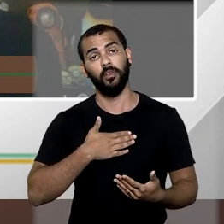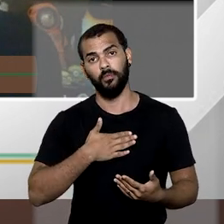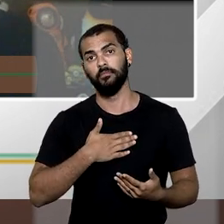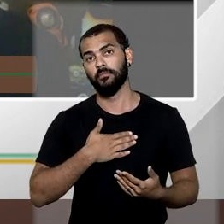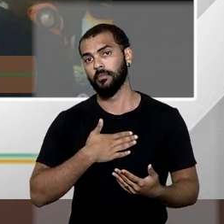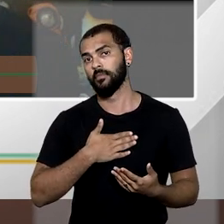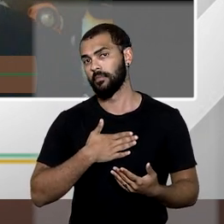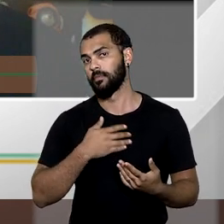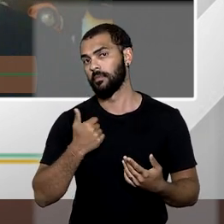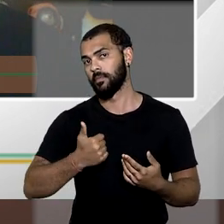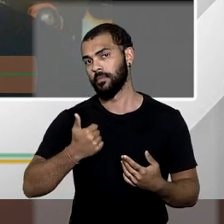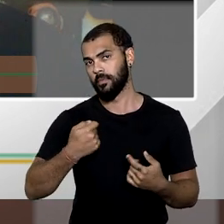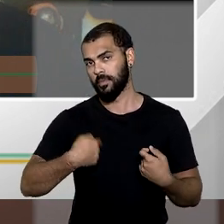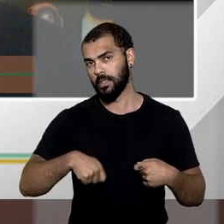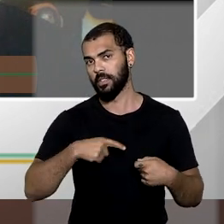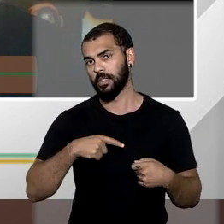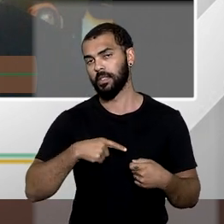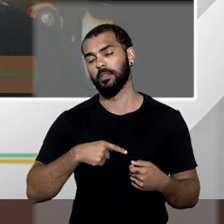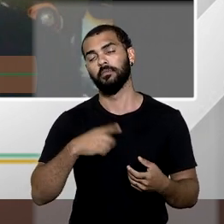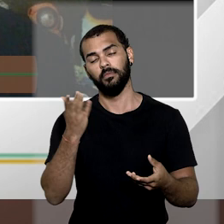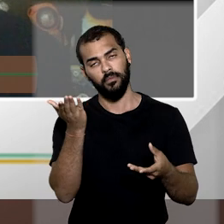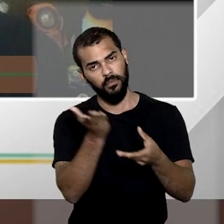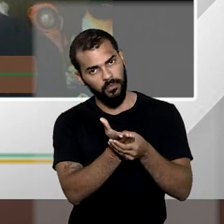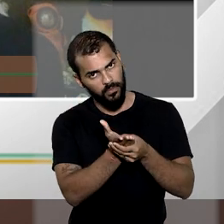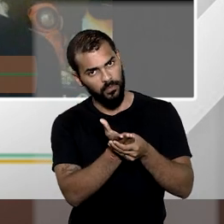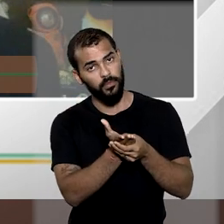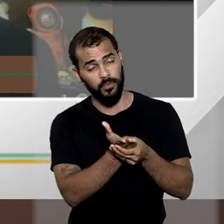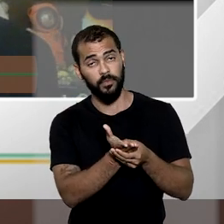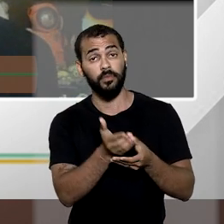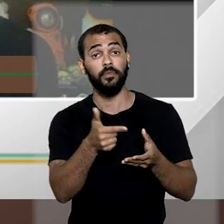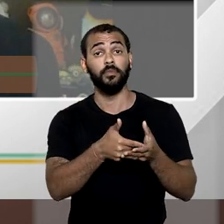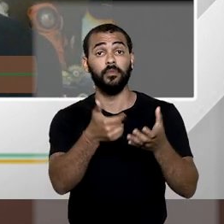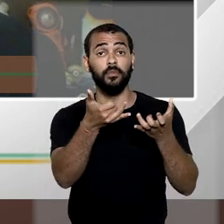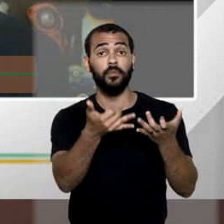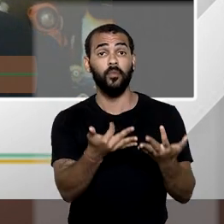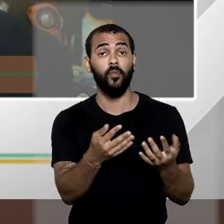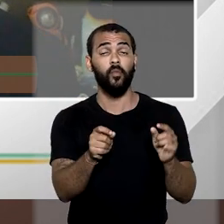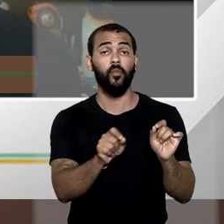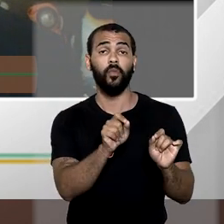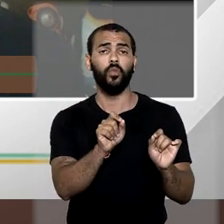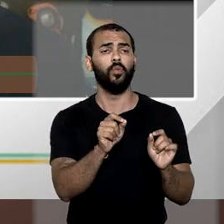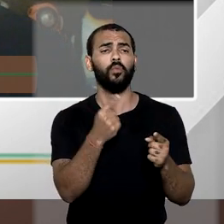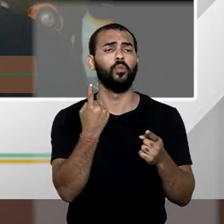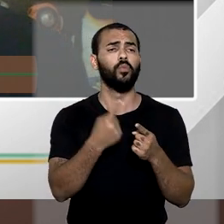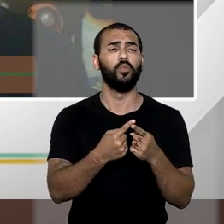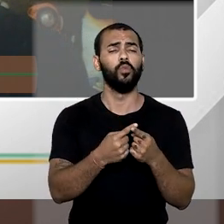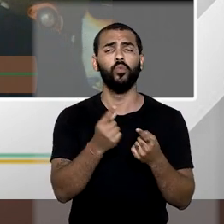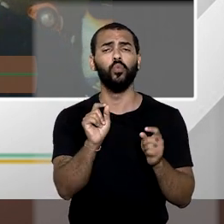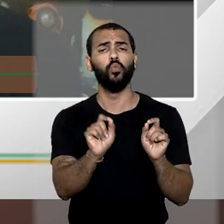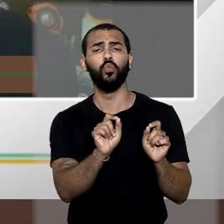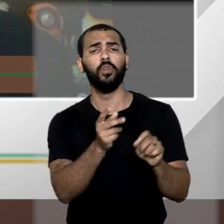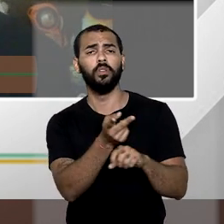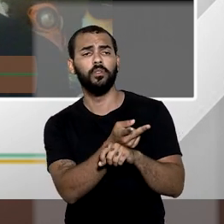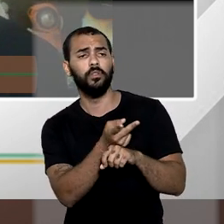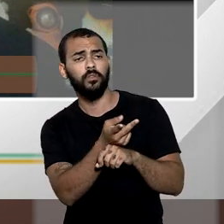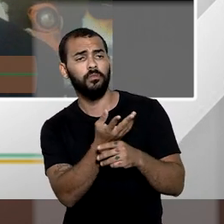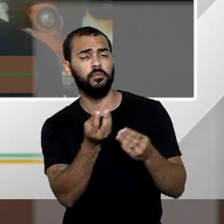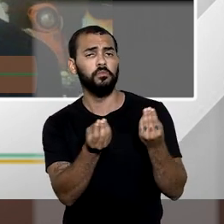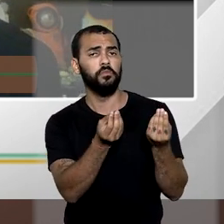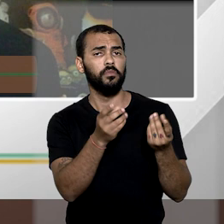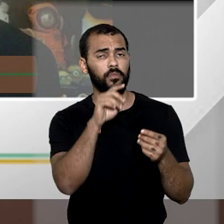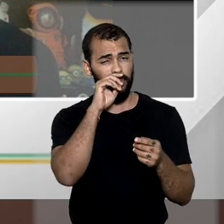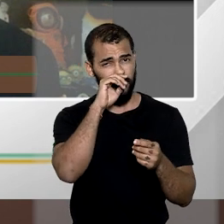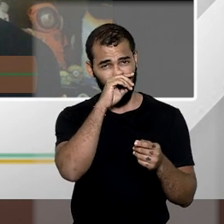é a abertura de um processo administrativo onde se declara qual é a utilidade que se busca com essa